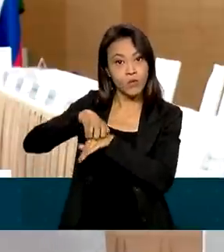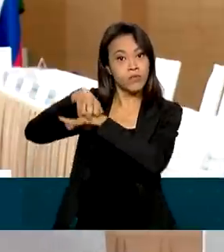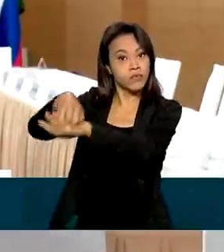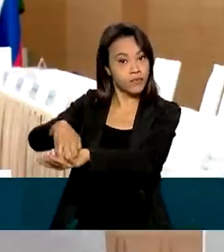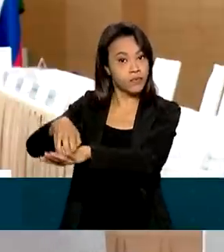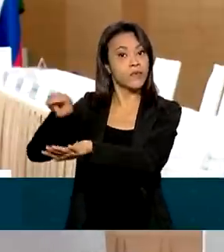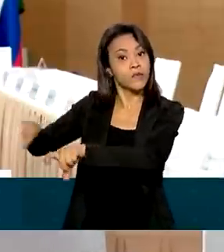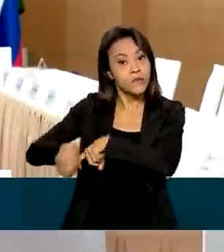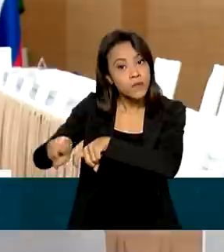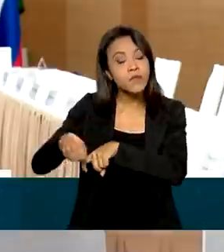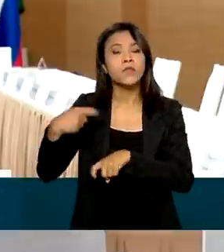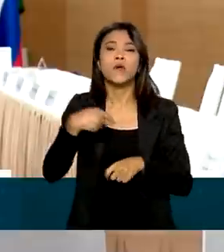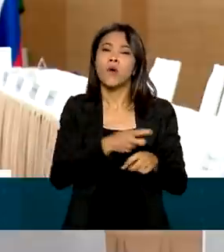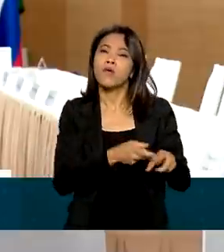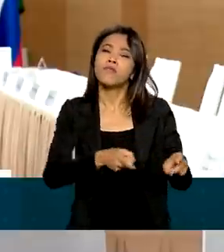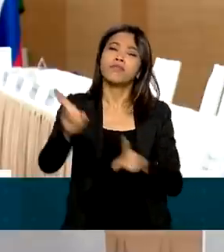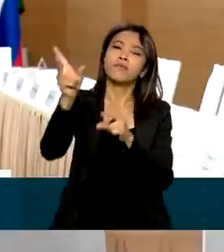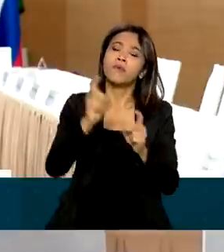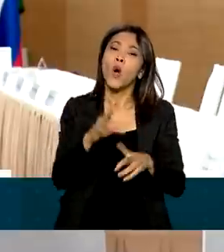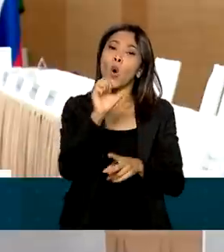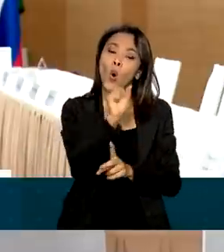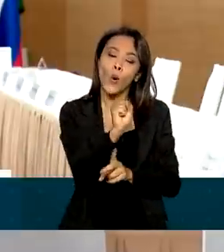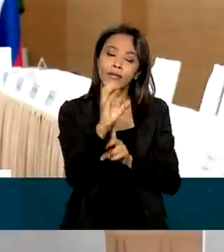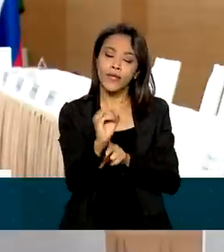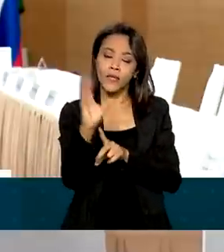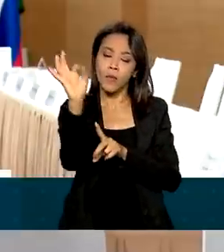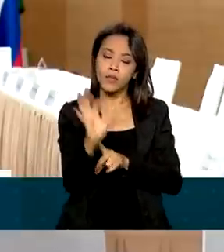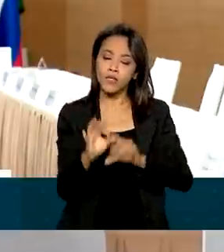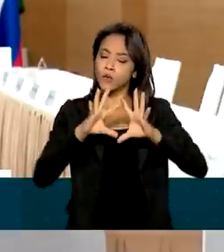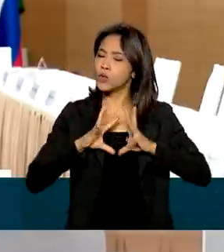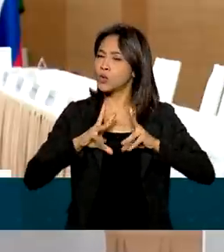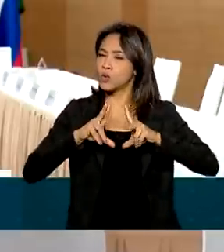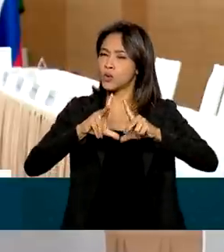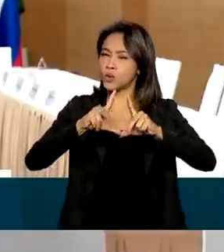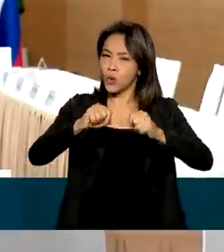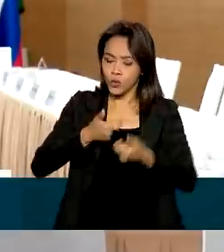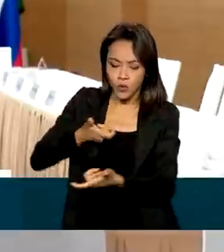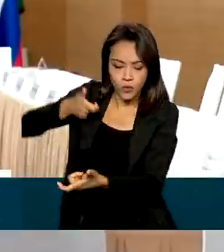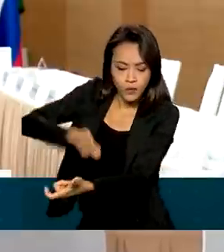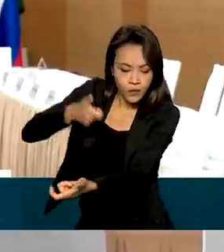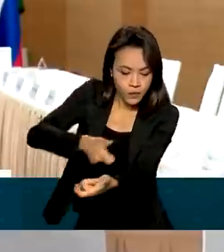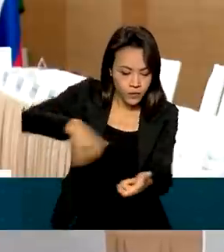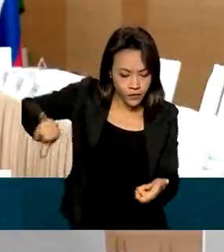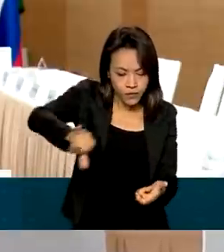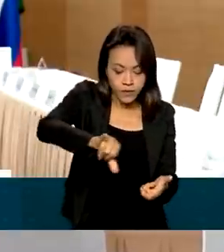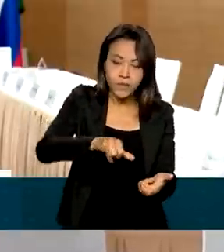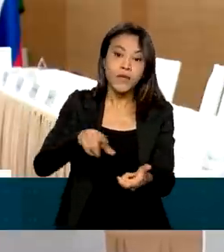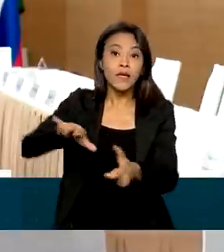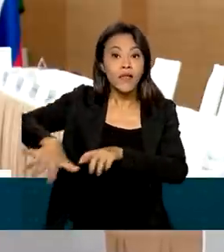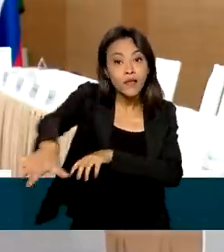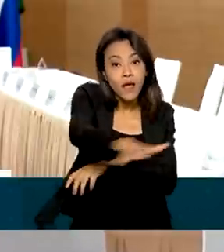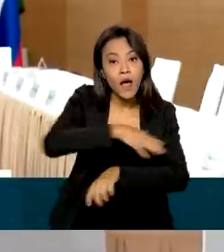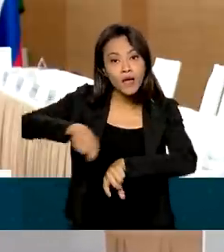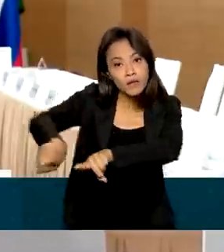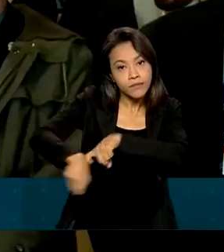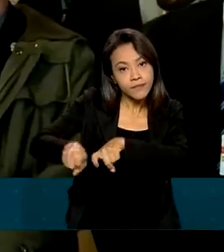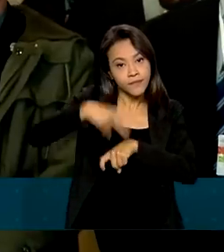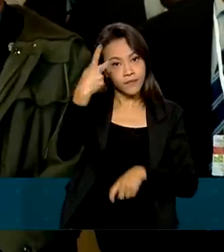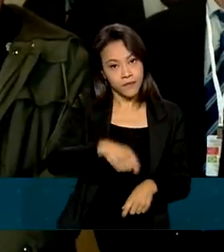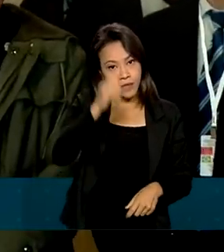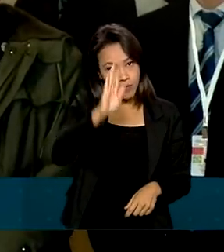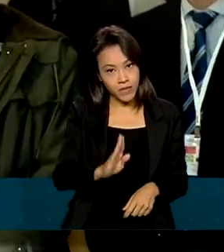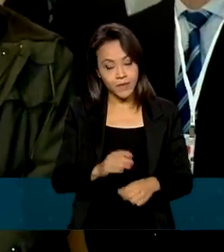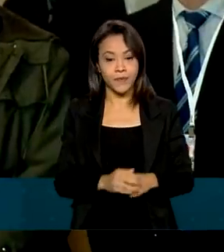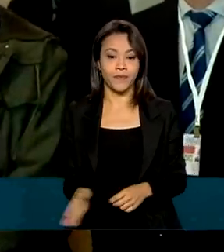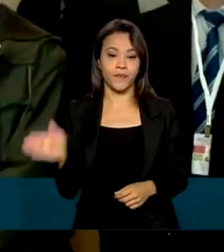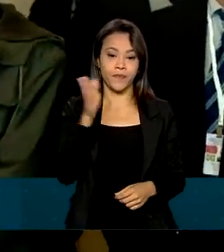o Brasil importa cerca de 80% de todo o fertilizante utilizado na produção agrícola nacional. Eles